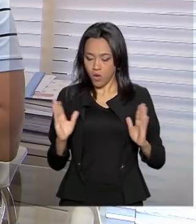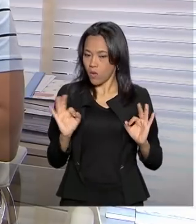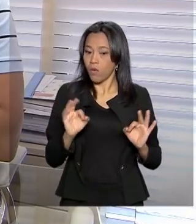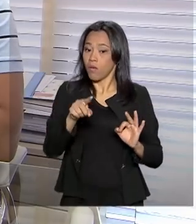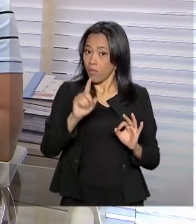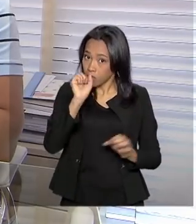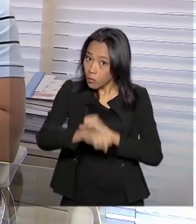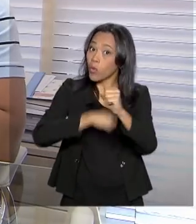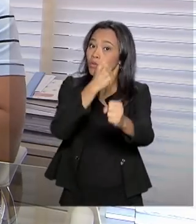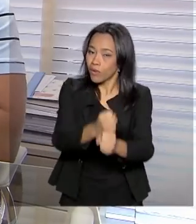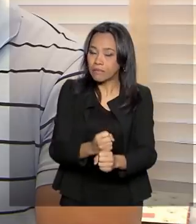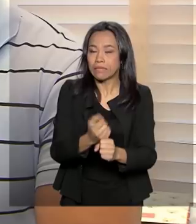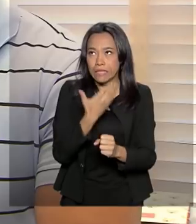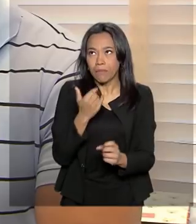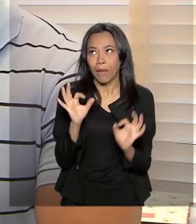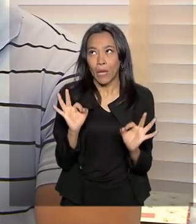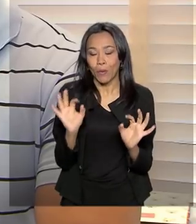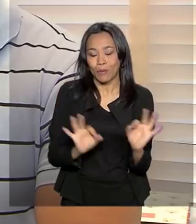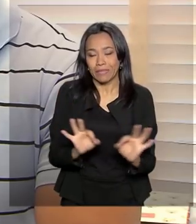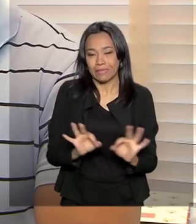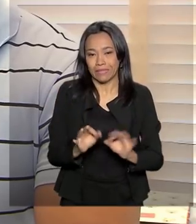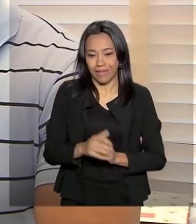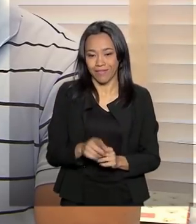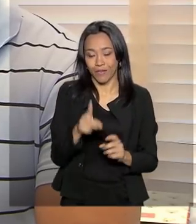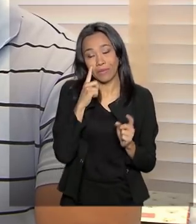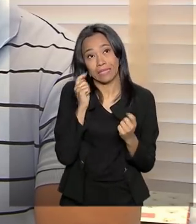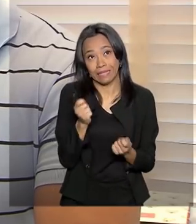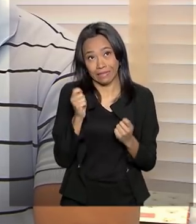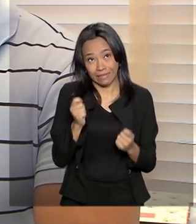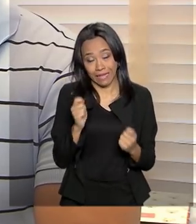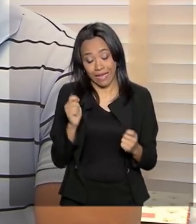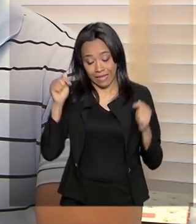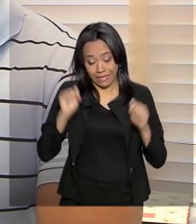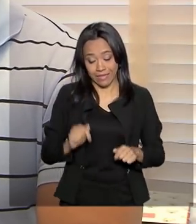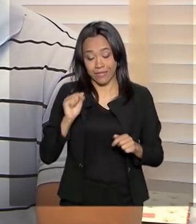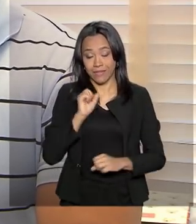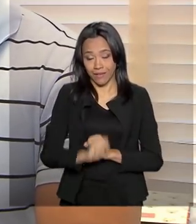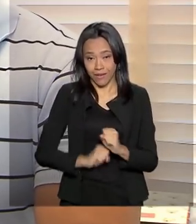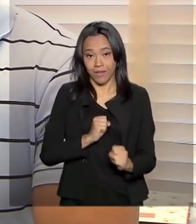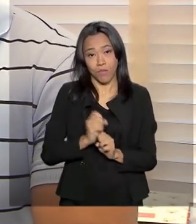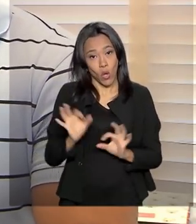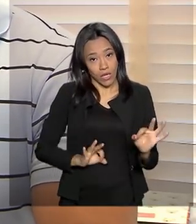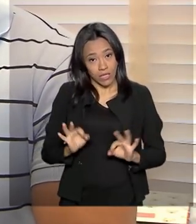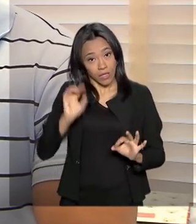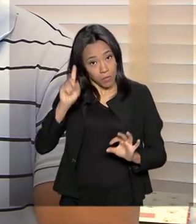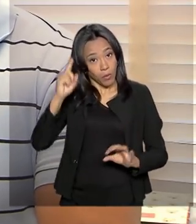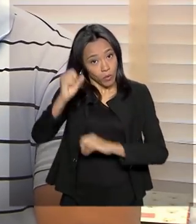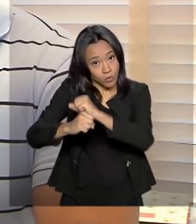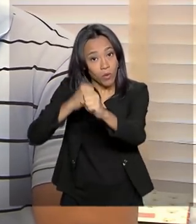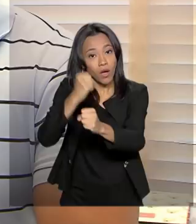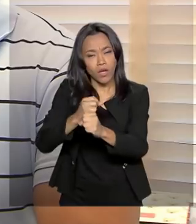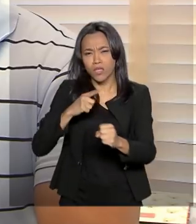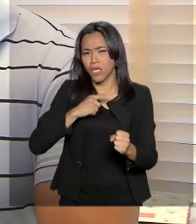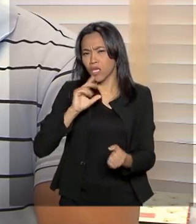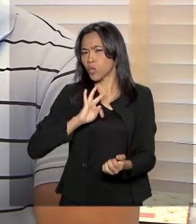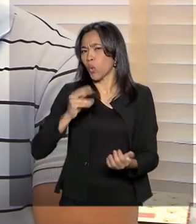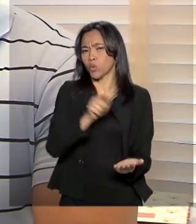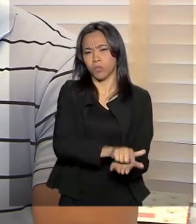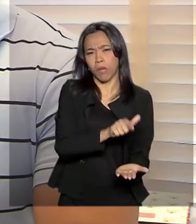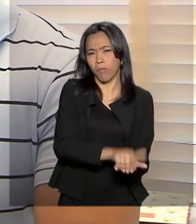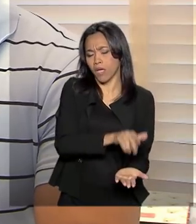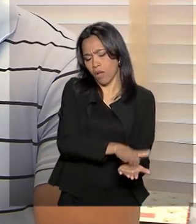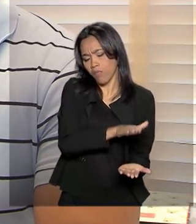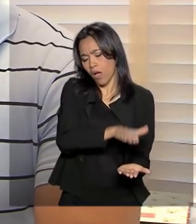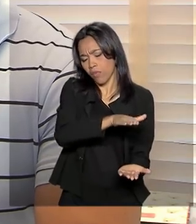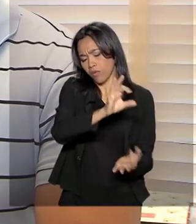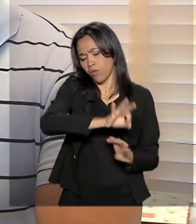promete se organizar melhor. Eu vou tentar me organizar esse ano, já para que no ano que vem eu tenha todos os recibos, toda a documentação